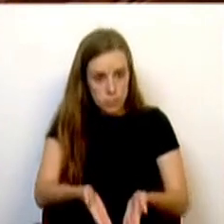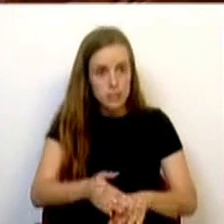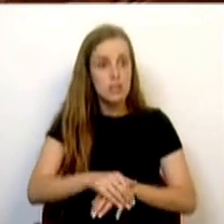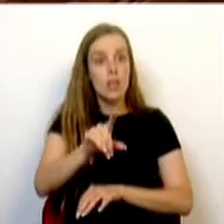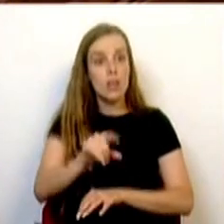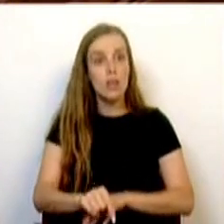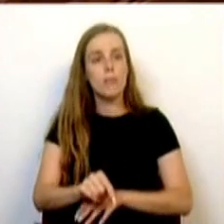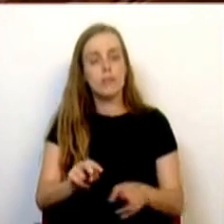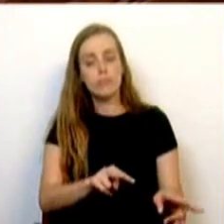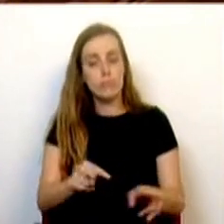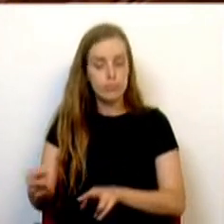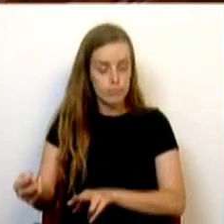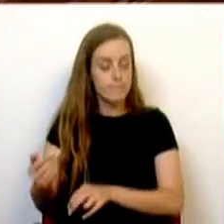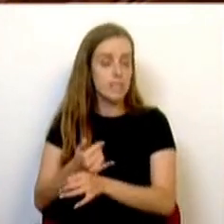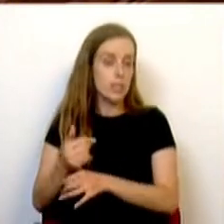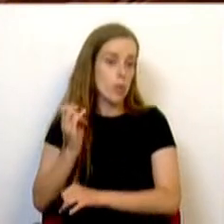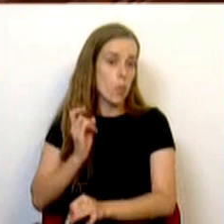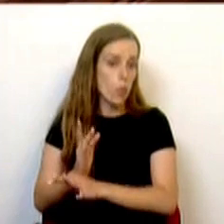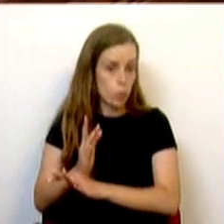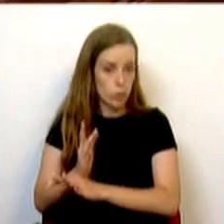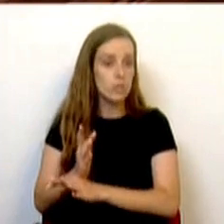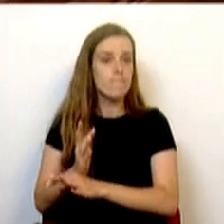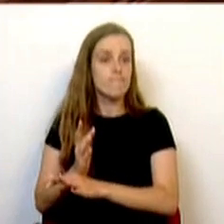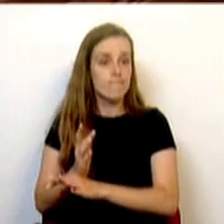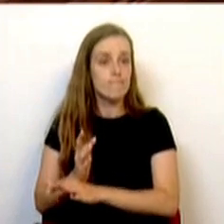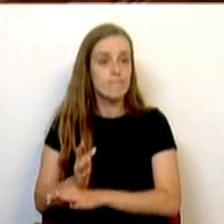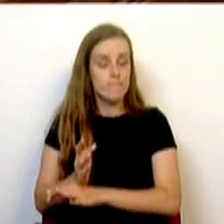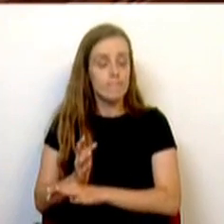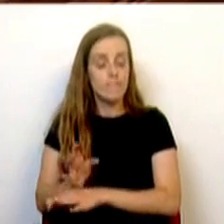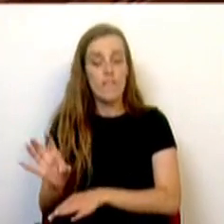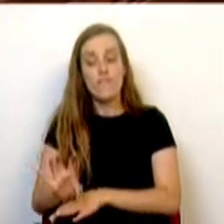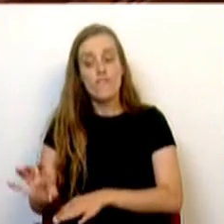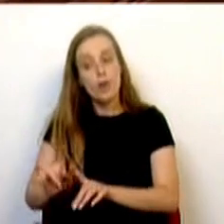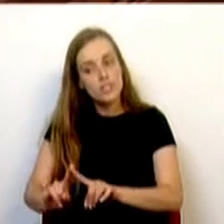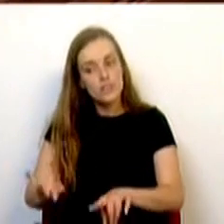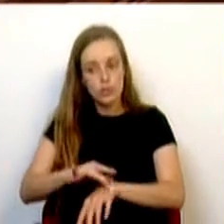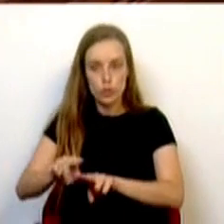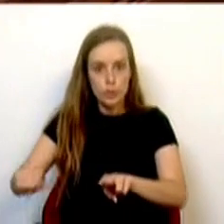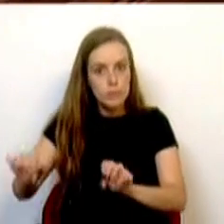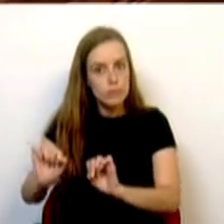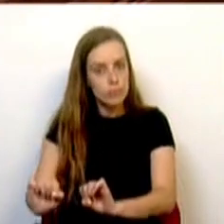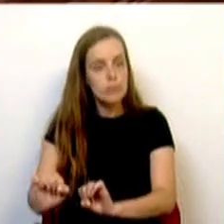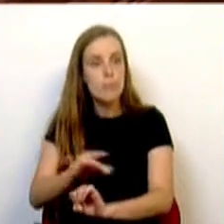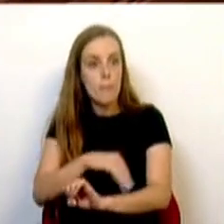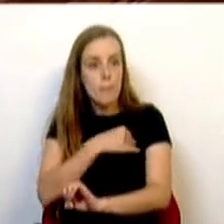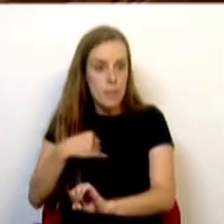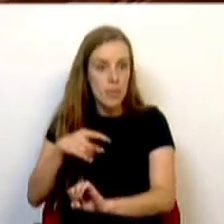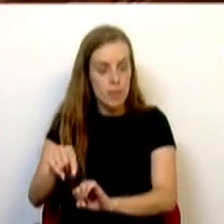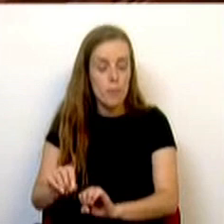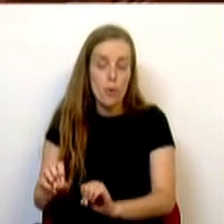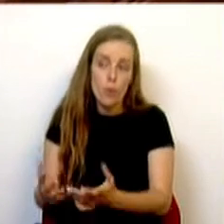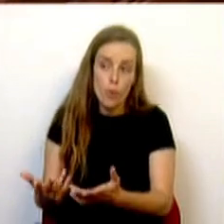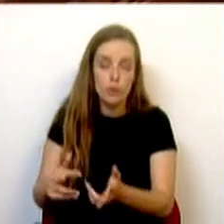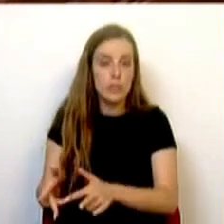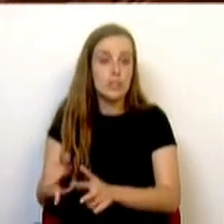transferência para outra ilha com outro tipo de instalações médicas ou mesmo transferência para o Sistema Nacional